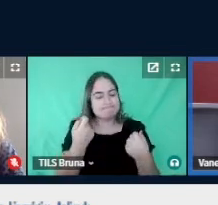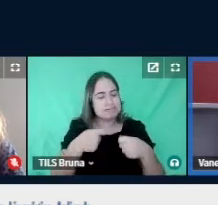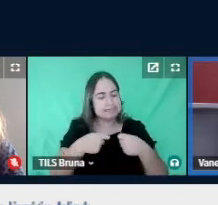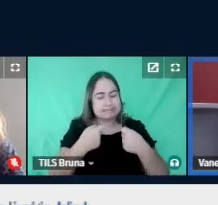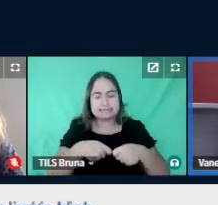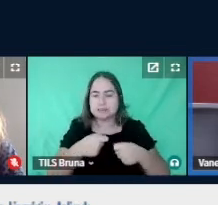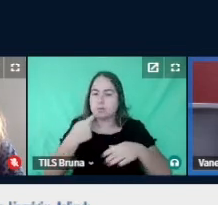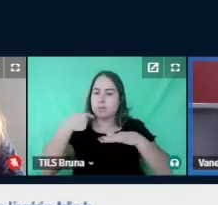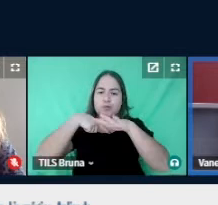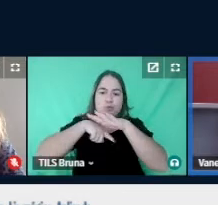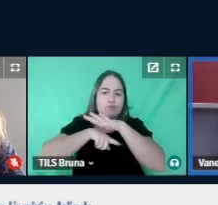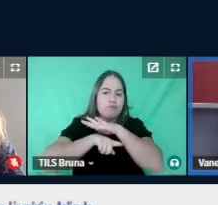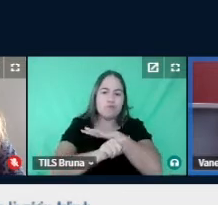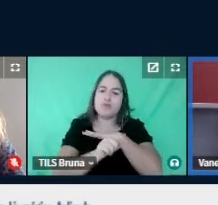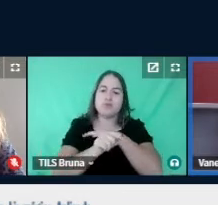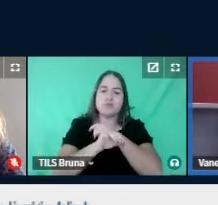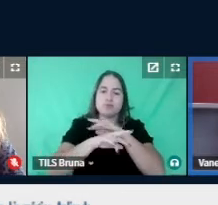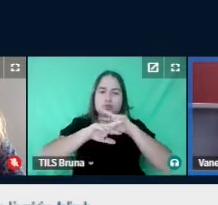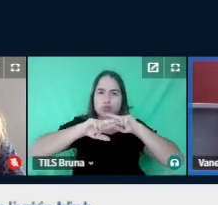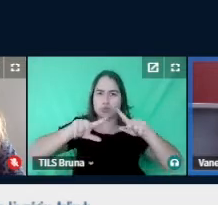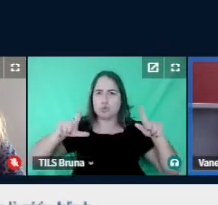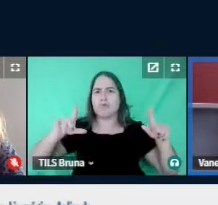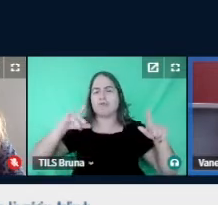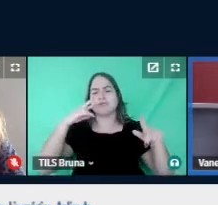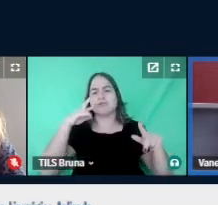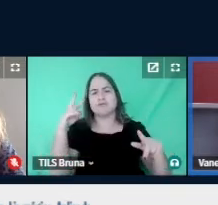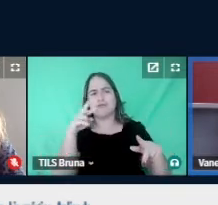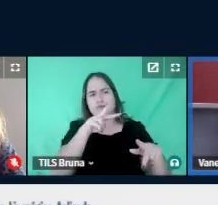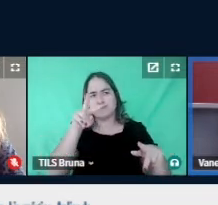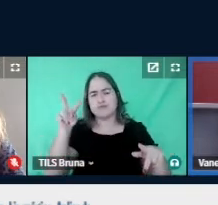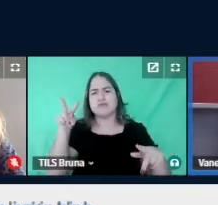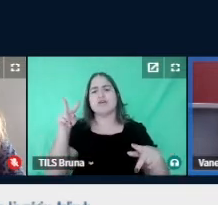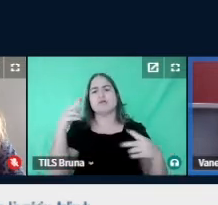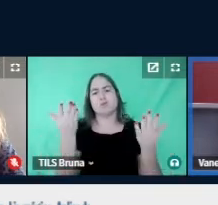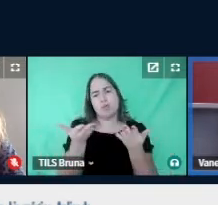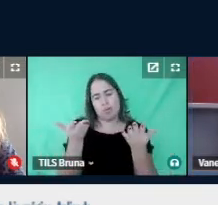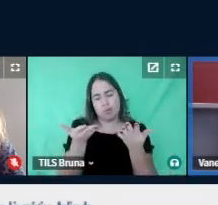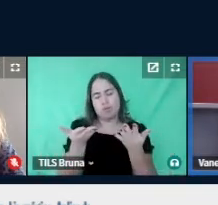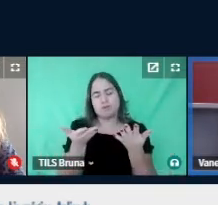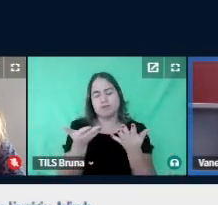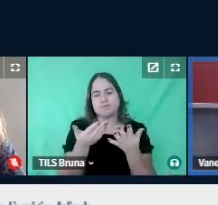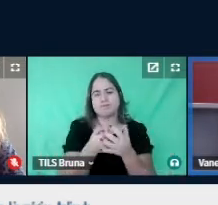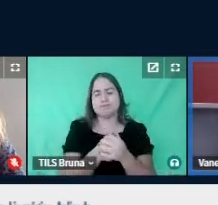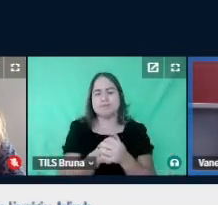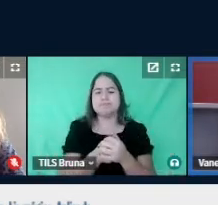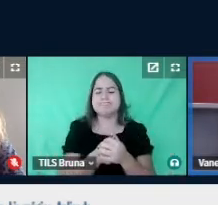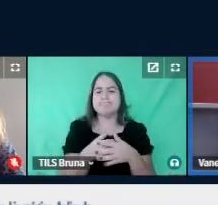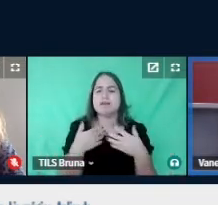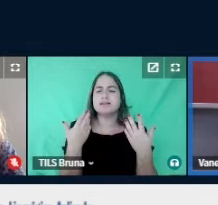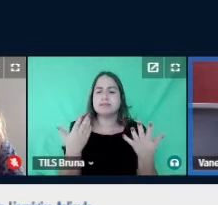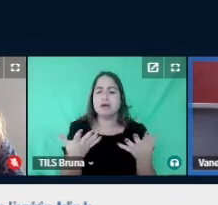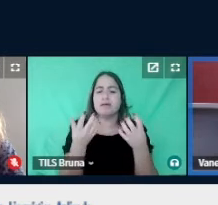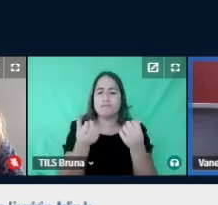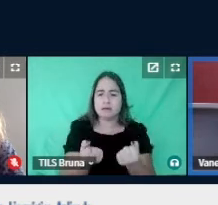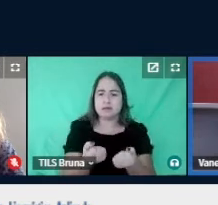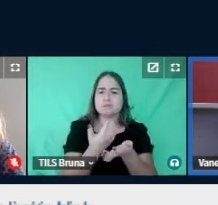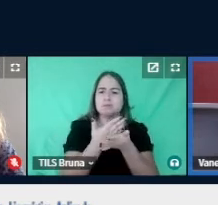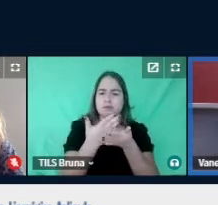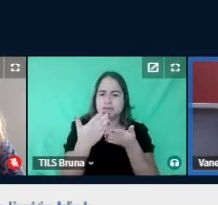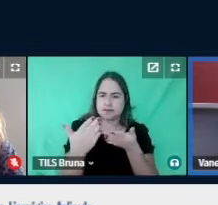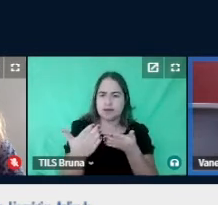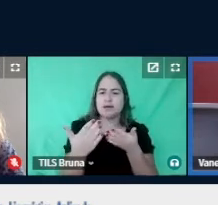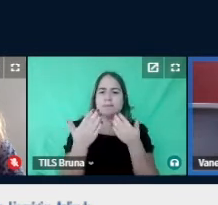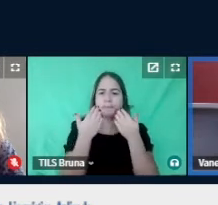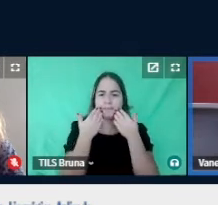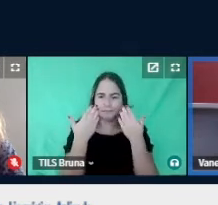diante das coisas que a gente tem visto no mundo ultimamente. Então, dar início a essa sessão.